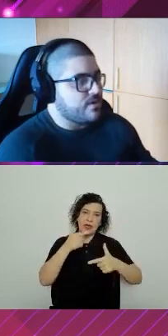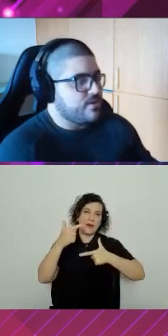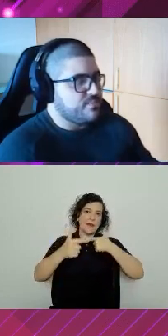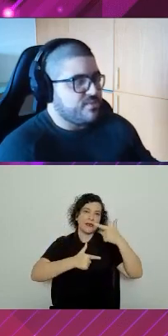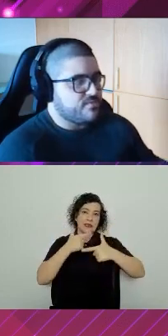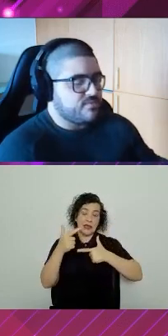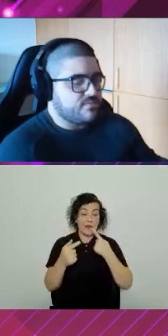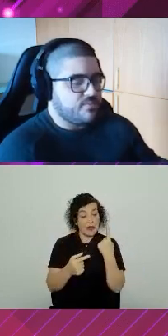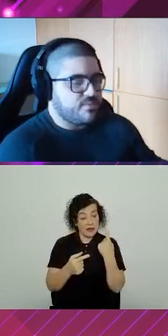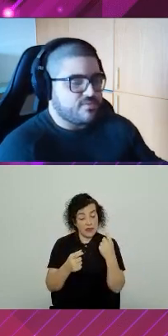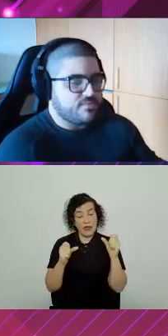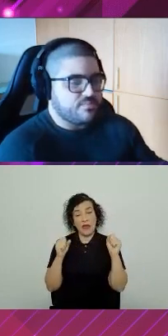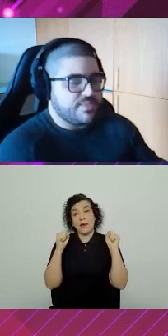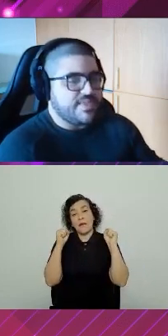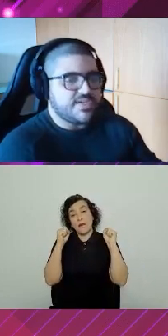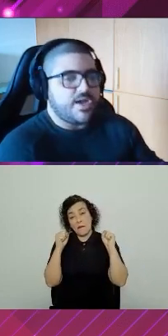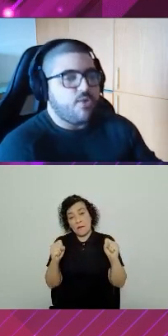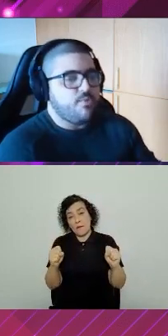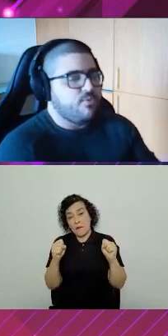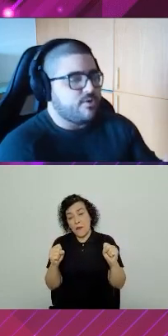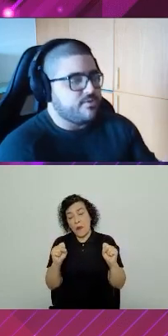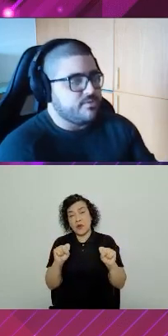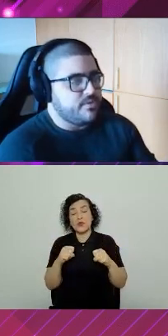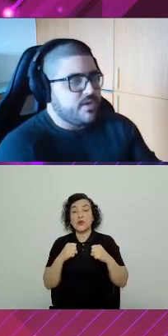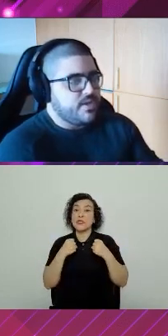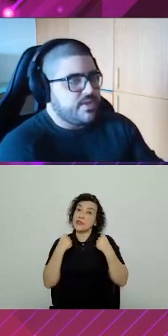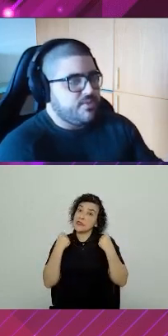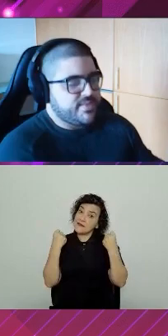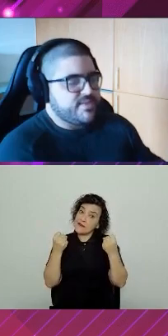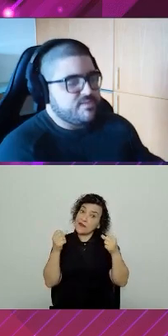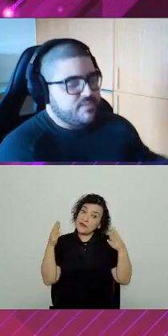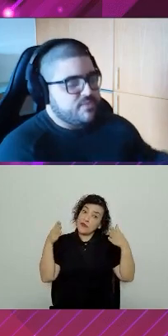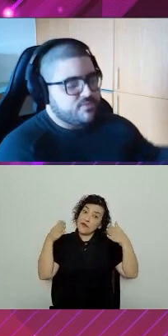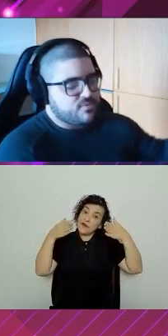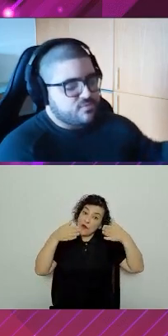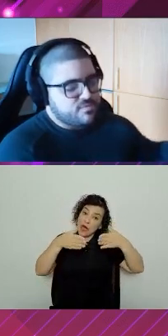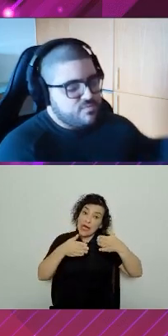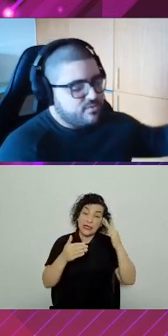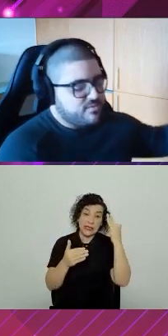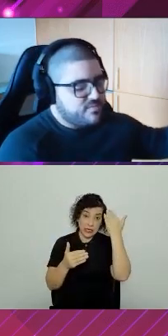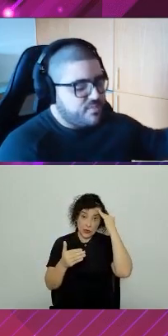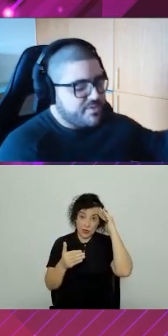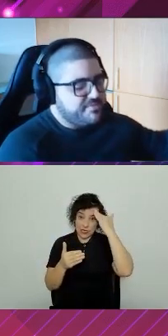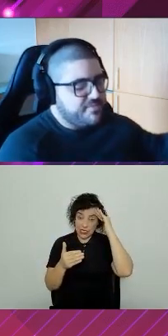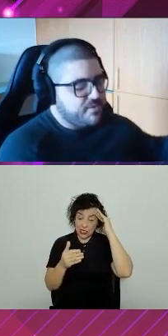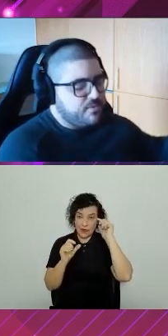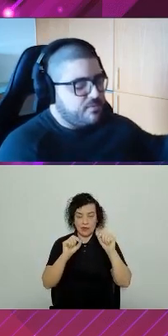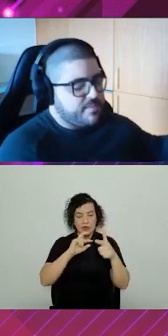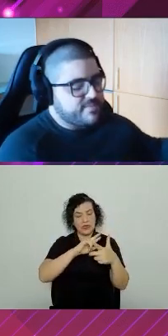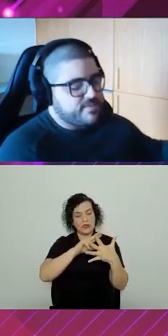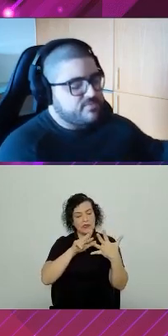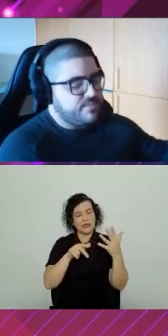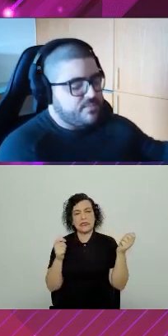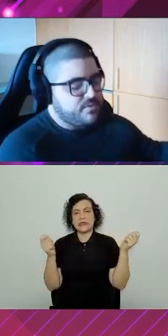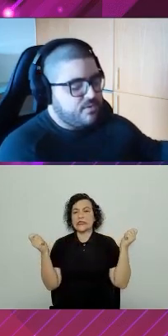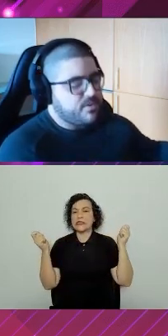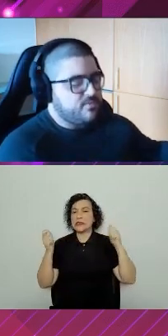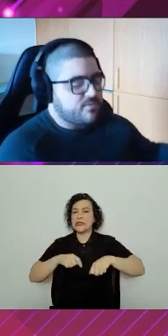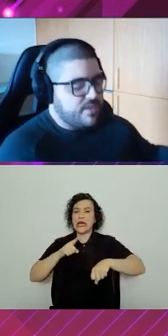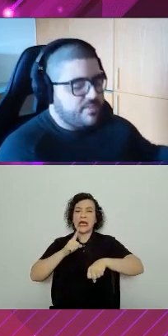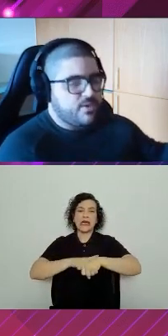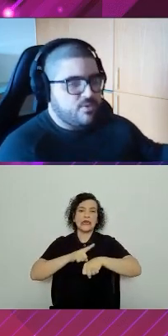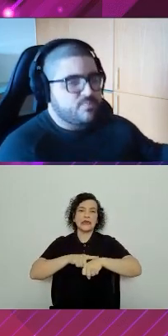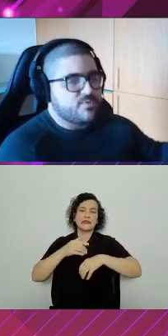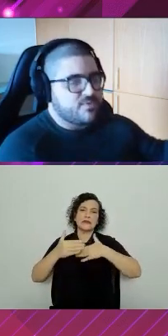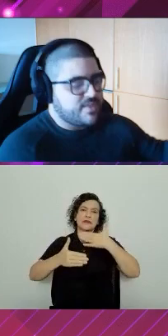só. Eu posso me dedicar ao meu módulo e o entendimento dos outros módulos pode vir com o passar do tempo em que, ok,